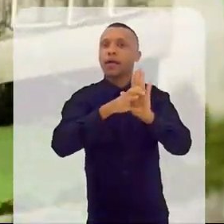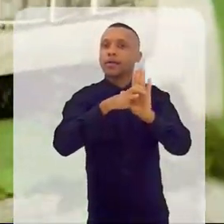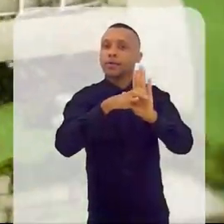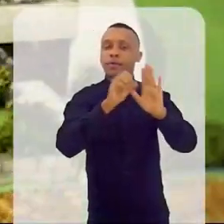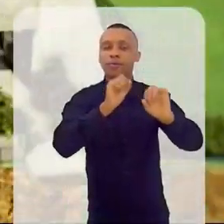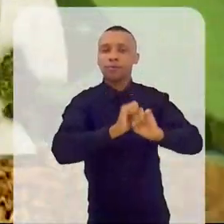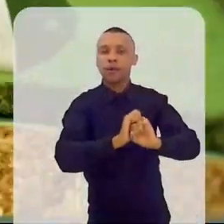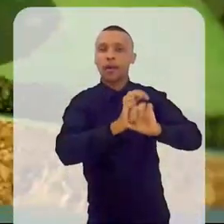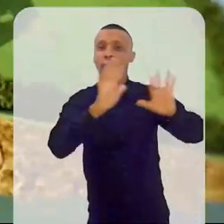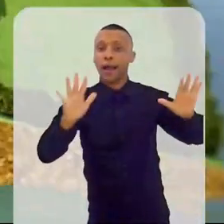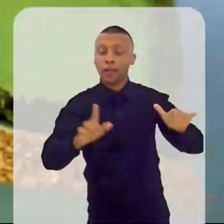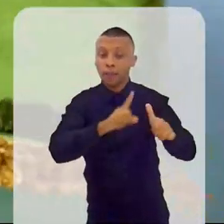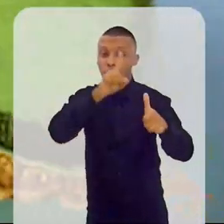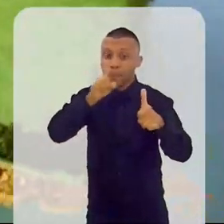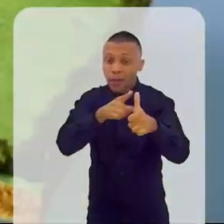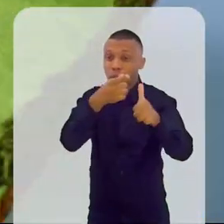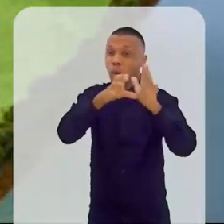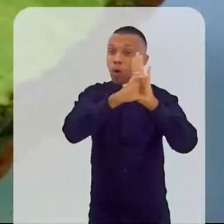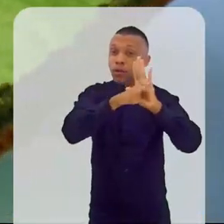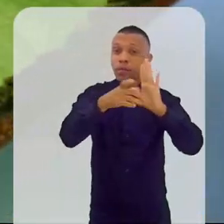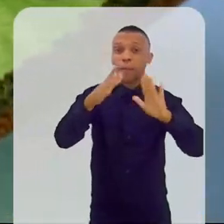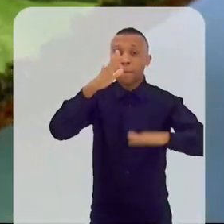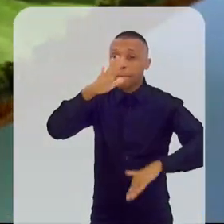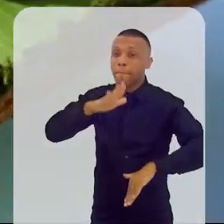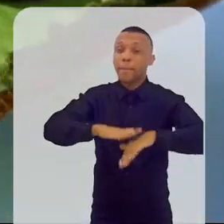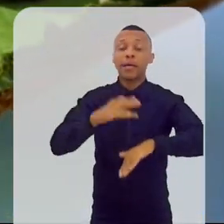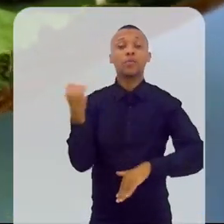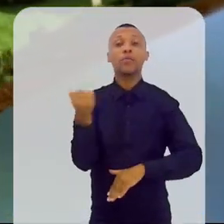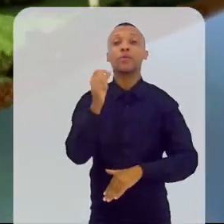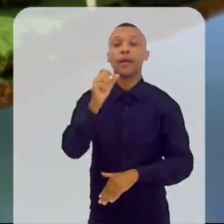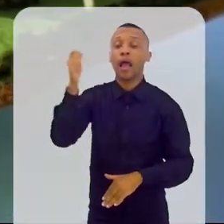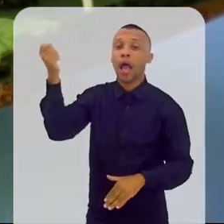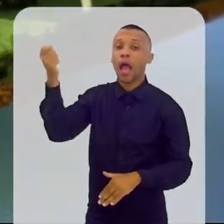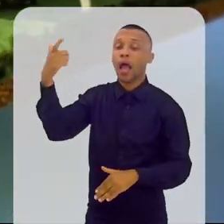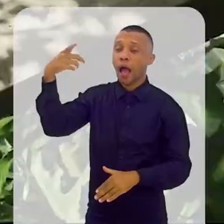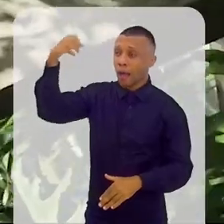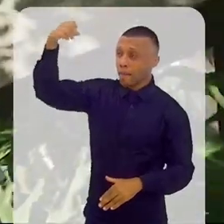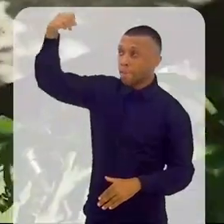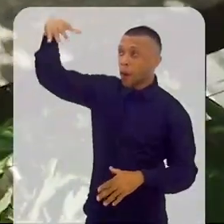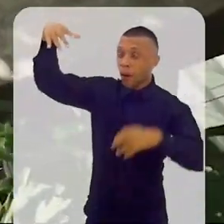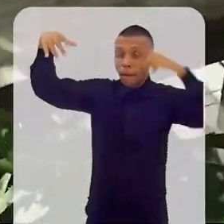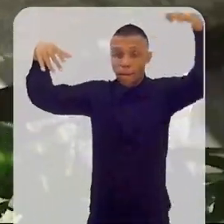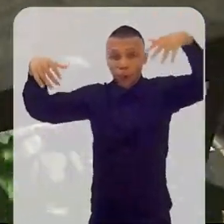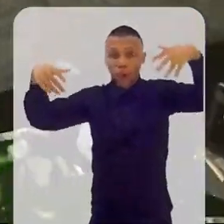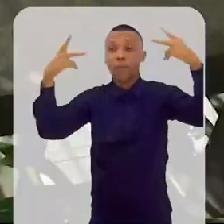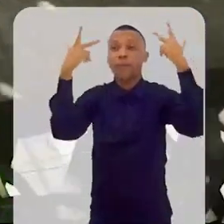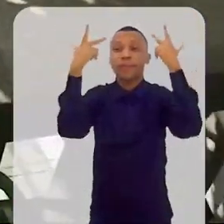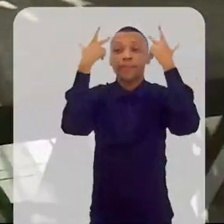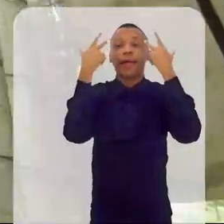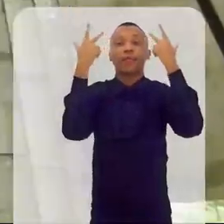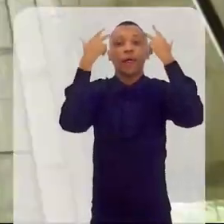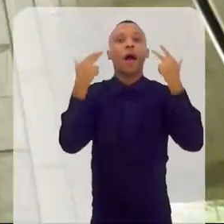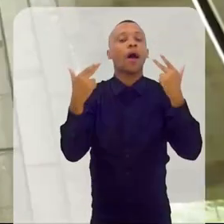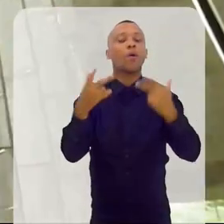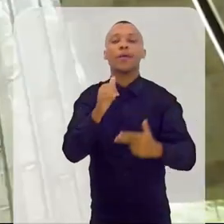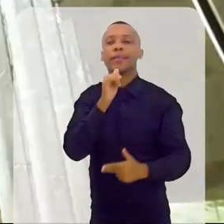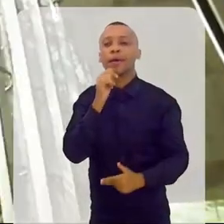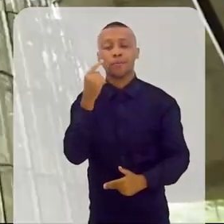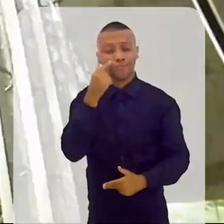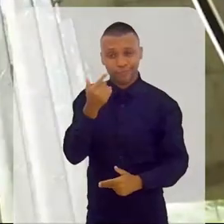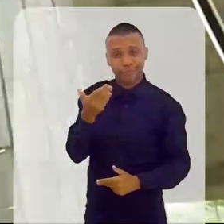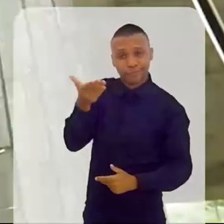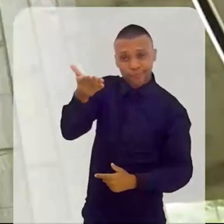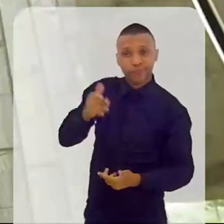Então o primeiro deles, e o mais importante, é a iluminação natural. Os brizes que foram colocados, que permitem um